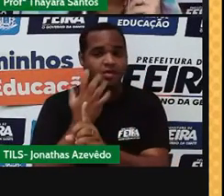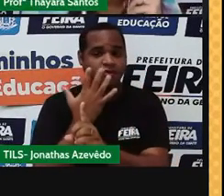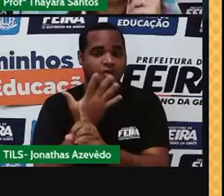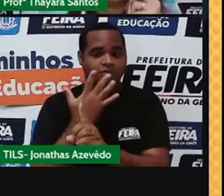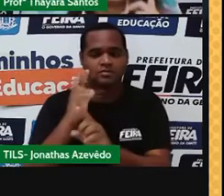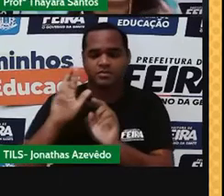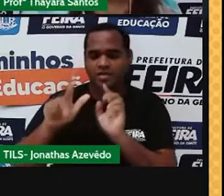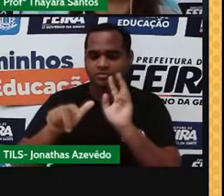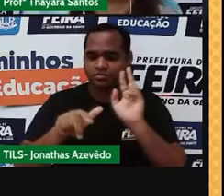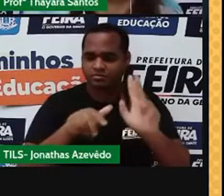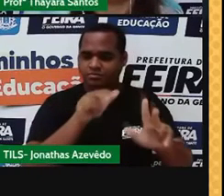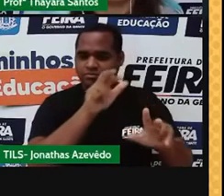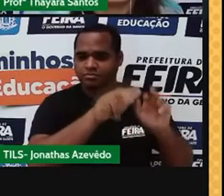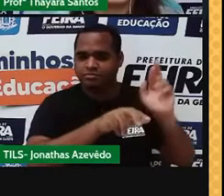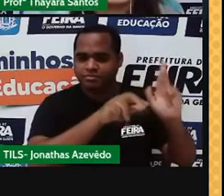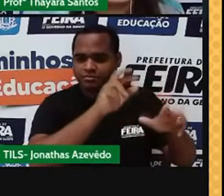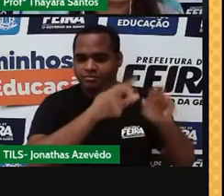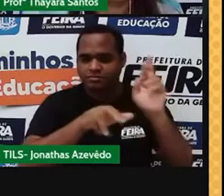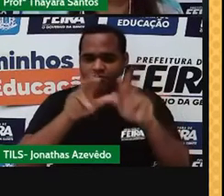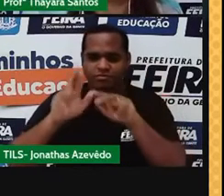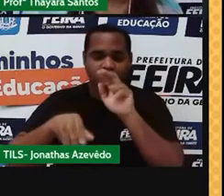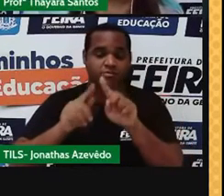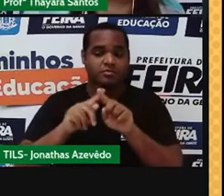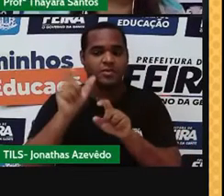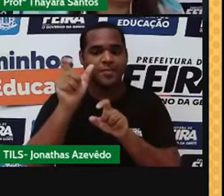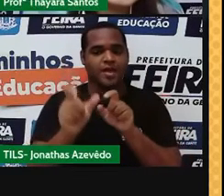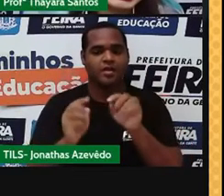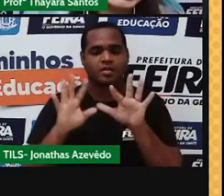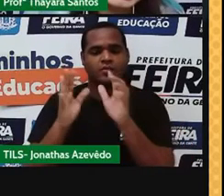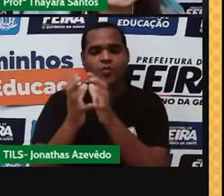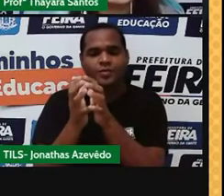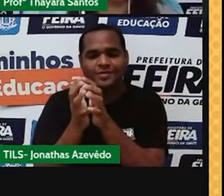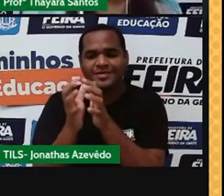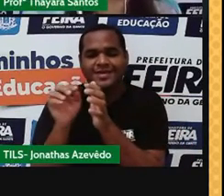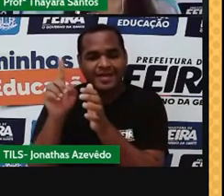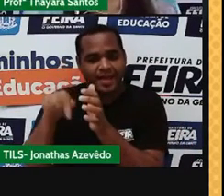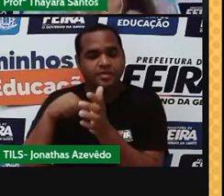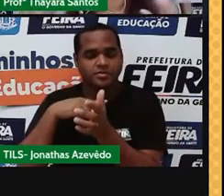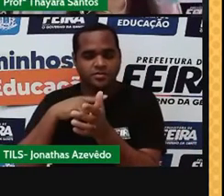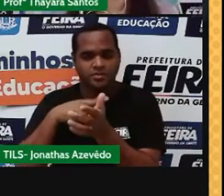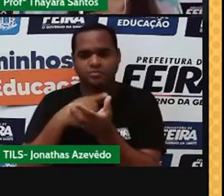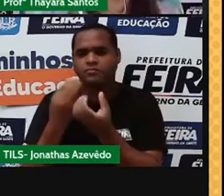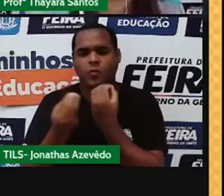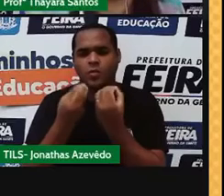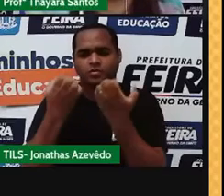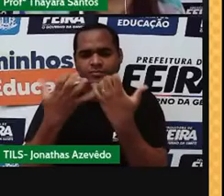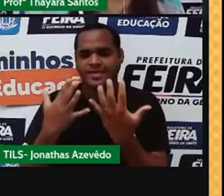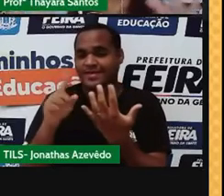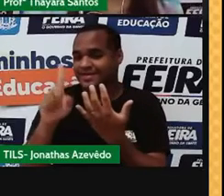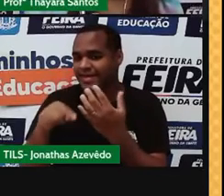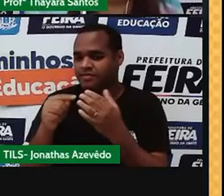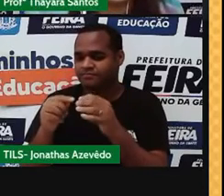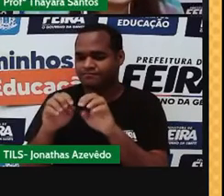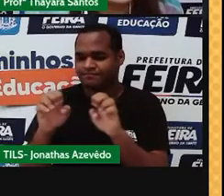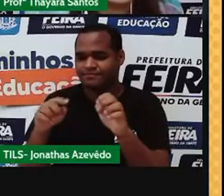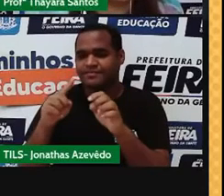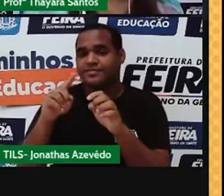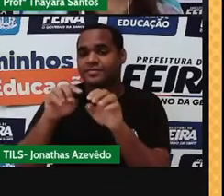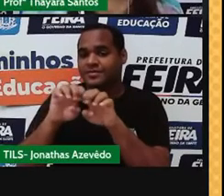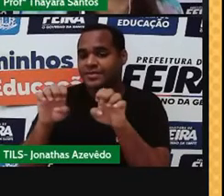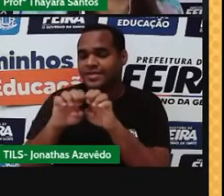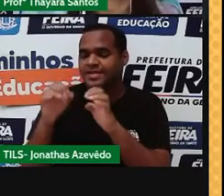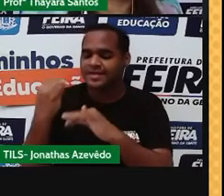tem um significado, significa aqui um grupo de elementos químicos que têm características